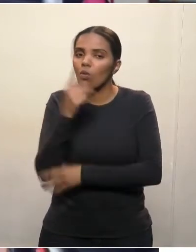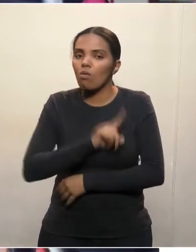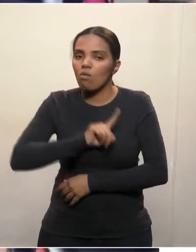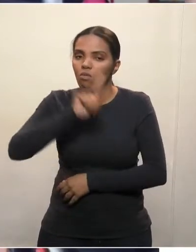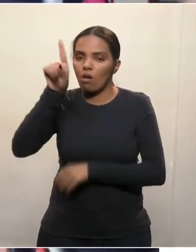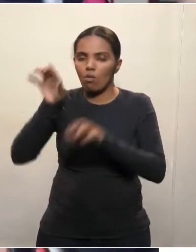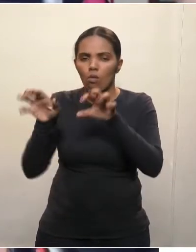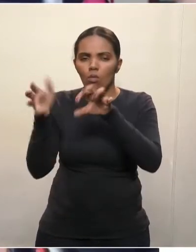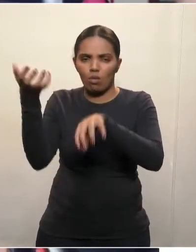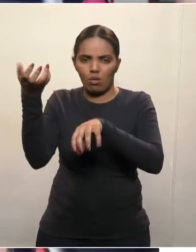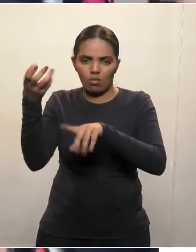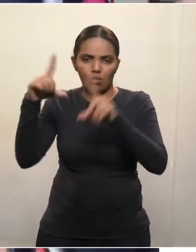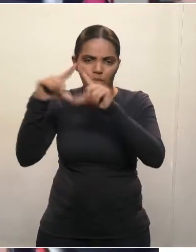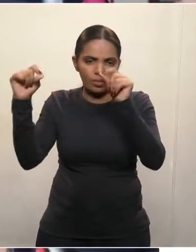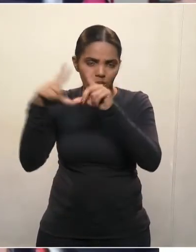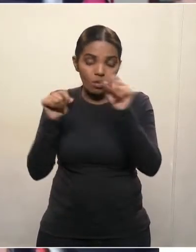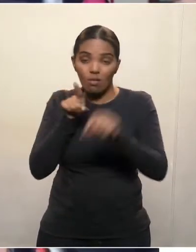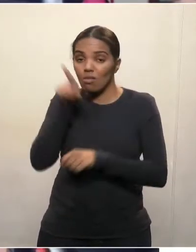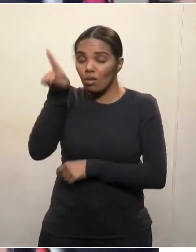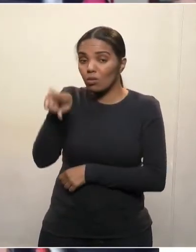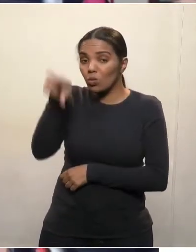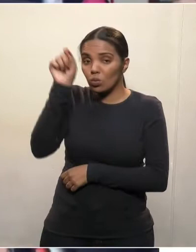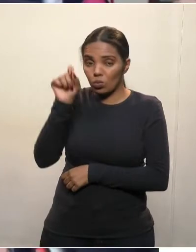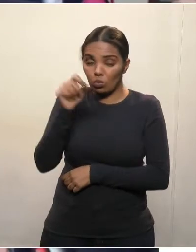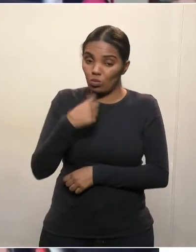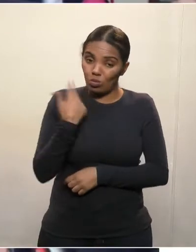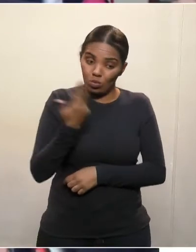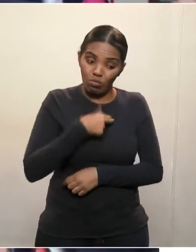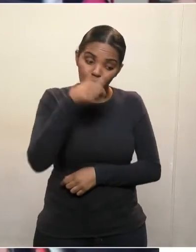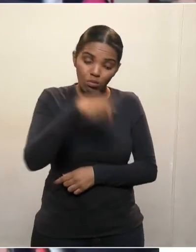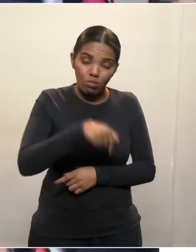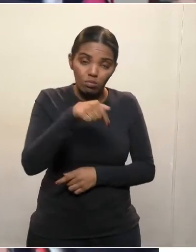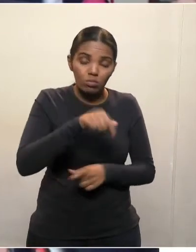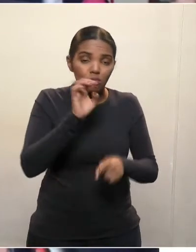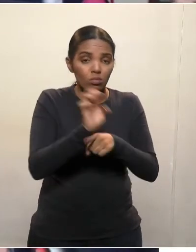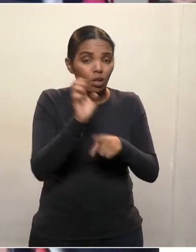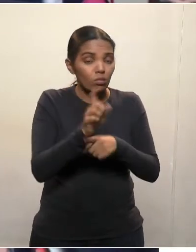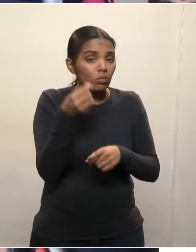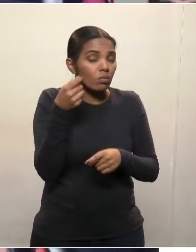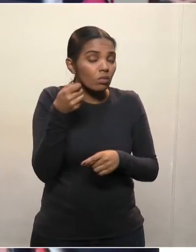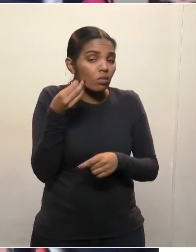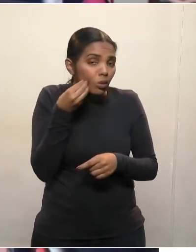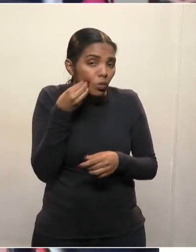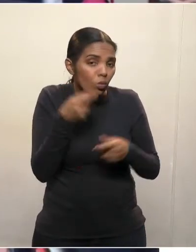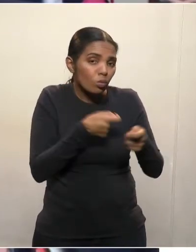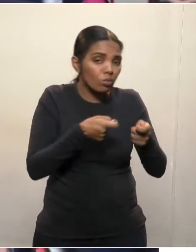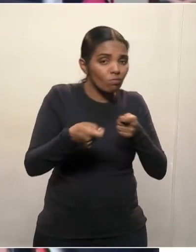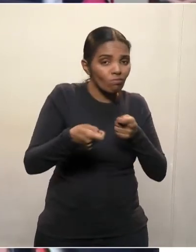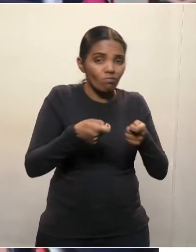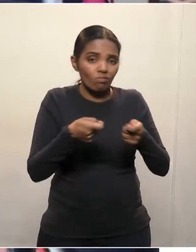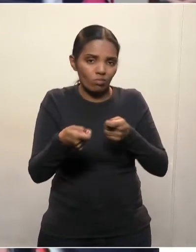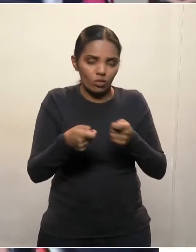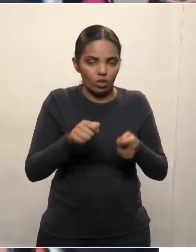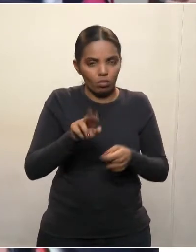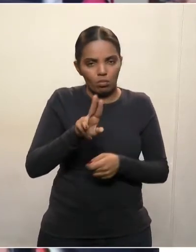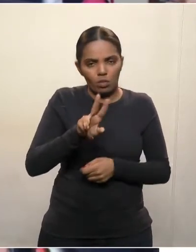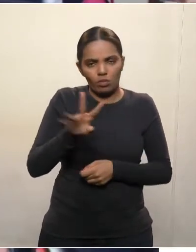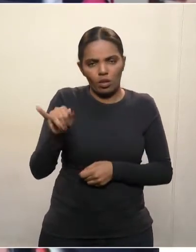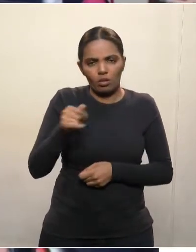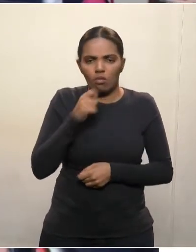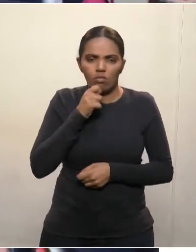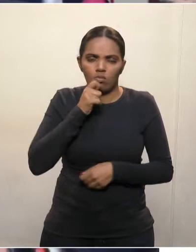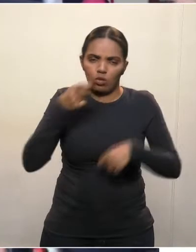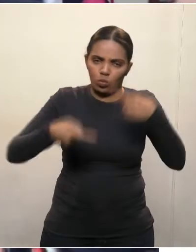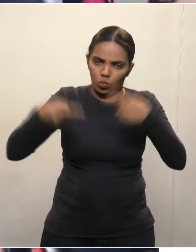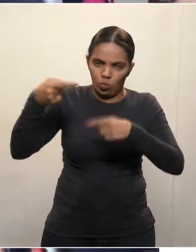no sentido de ajudar, de favorecer, em que pese nós não estávamos ainda discutindo esse projeto. Nós vamos discutir com muita calma esse